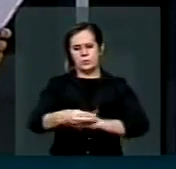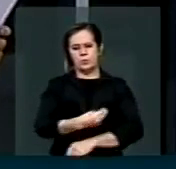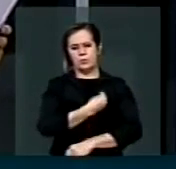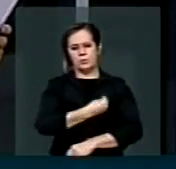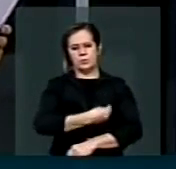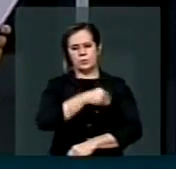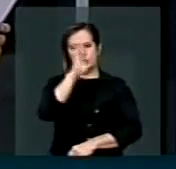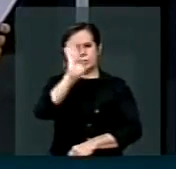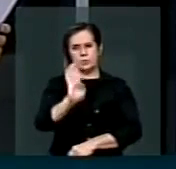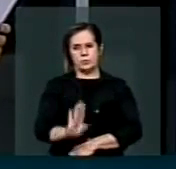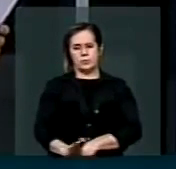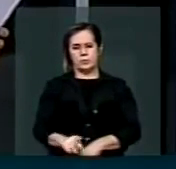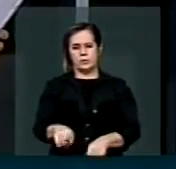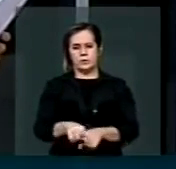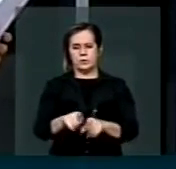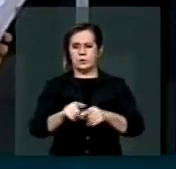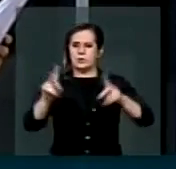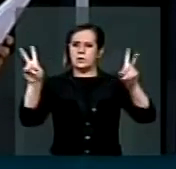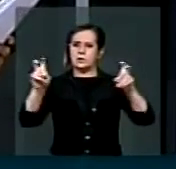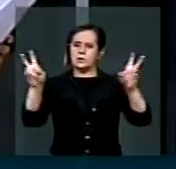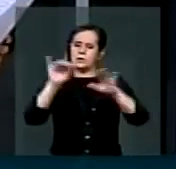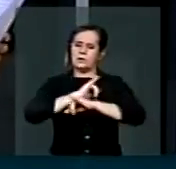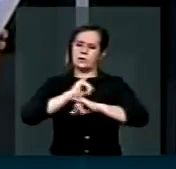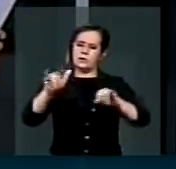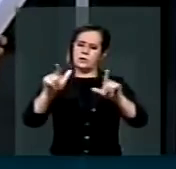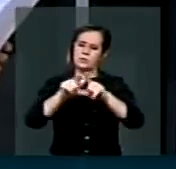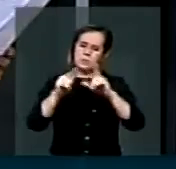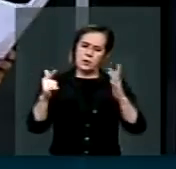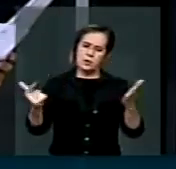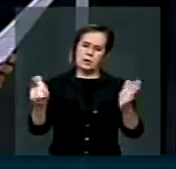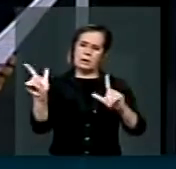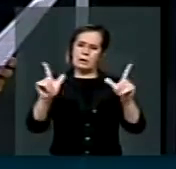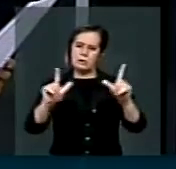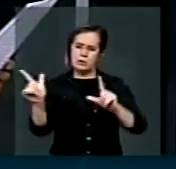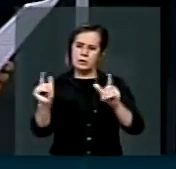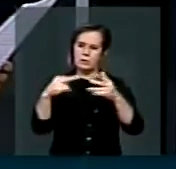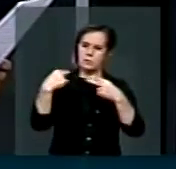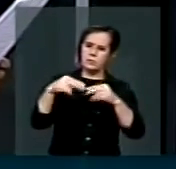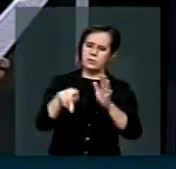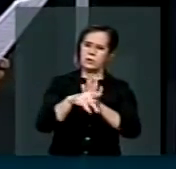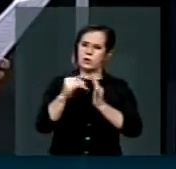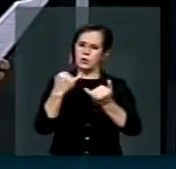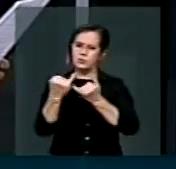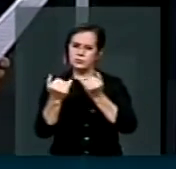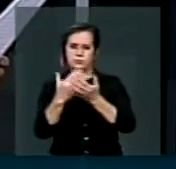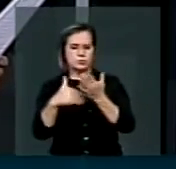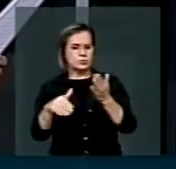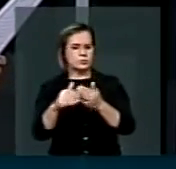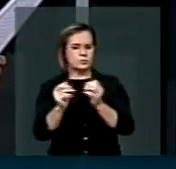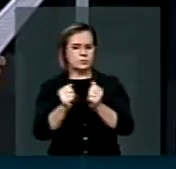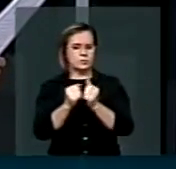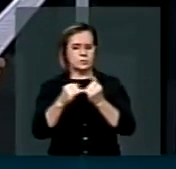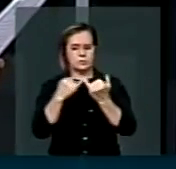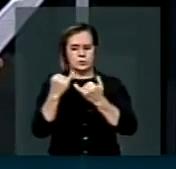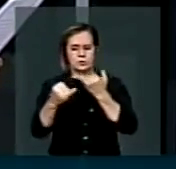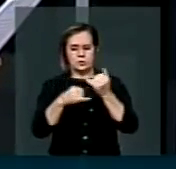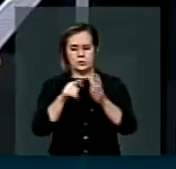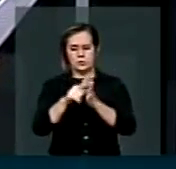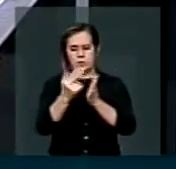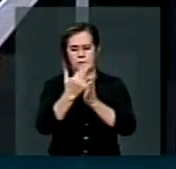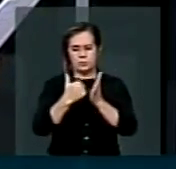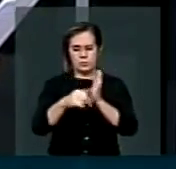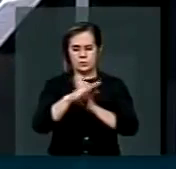noticiários, tornando-se tema na erródea de amigos, de filmes, novelas, jogos e etc. Brinquedos e desenho infantil.